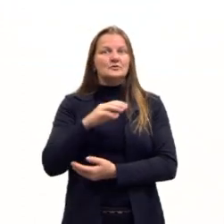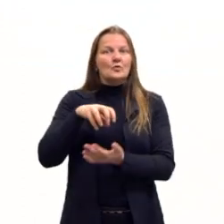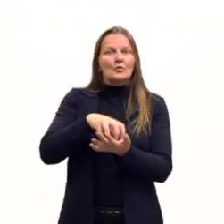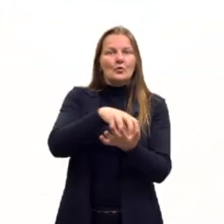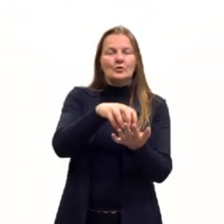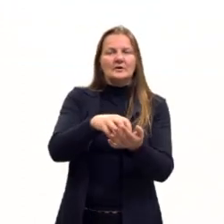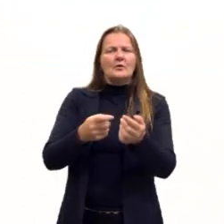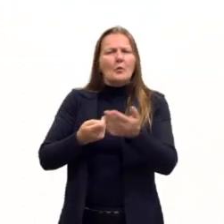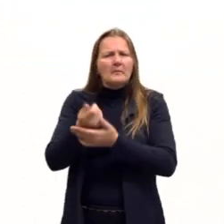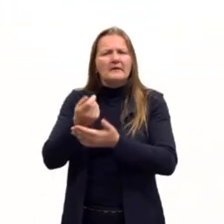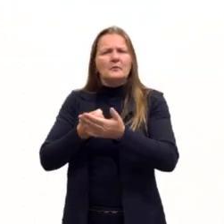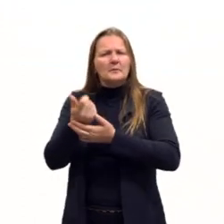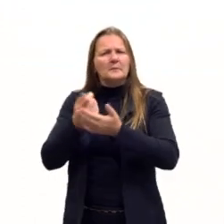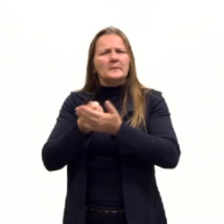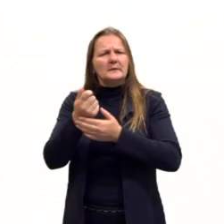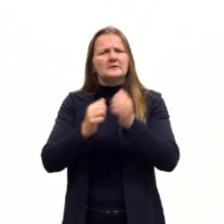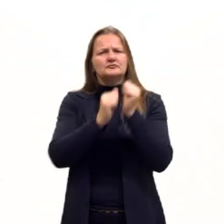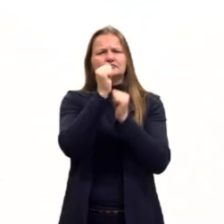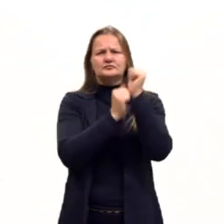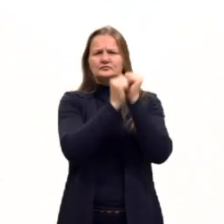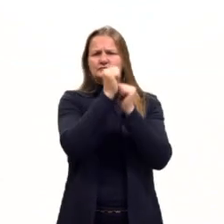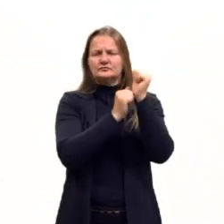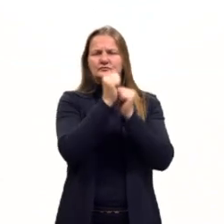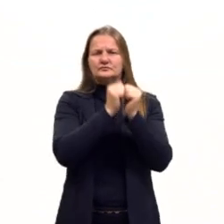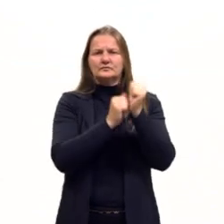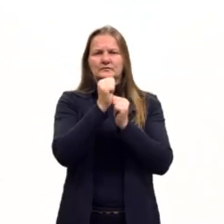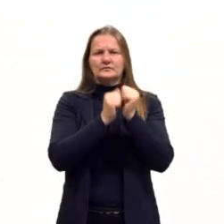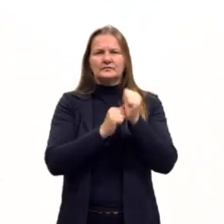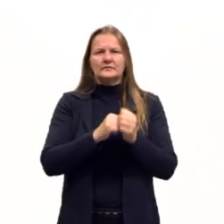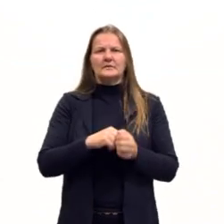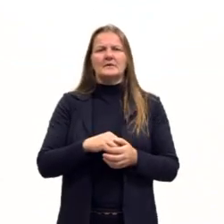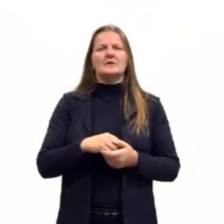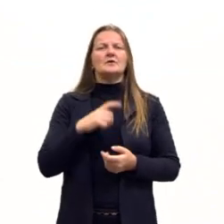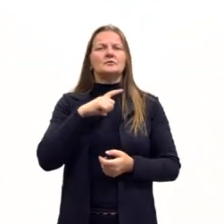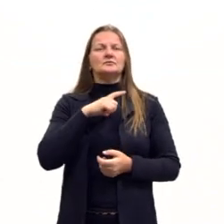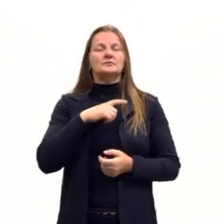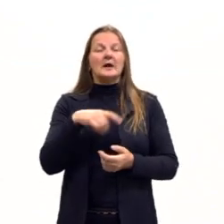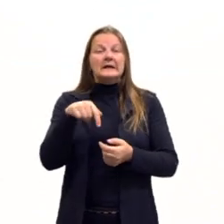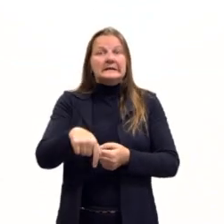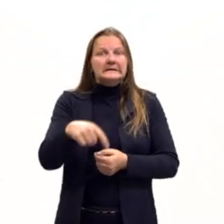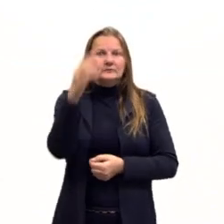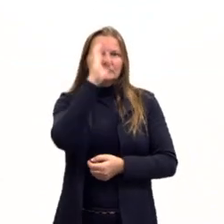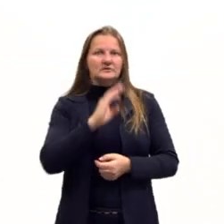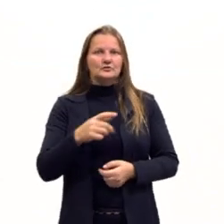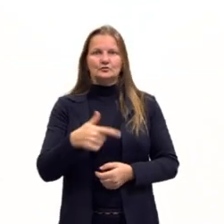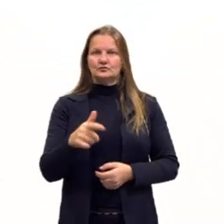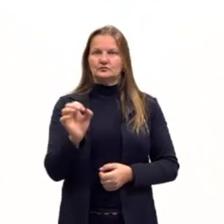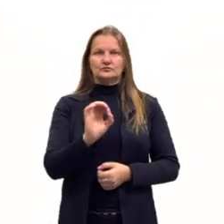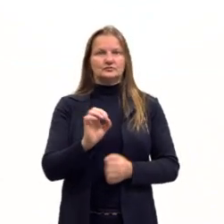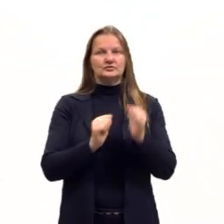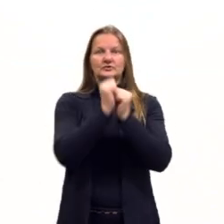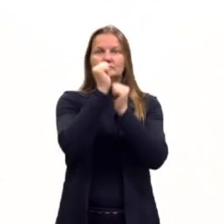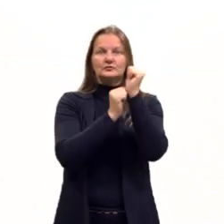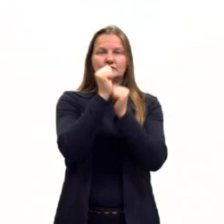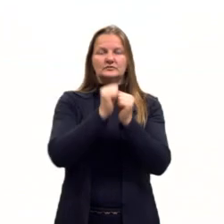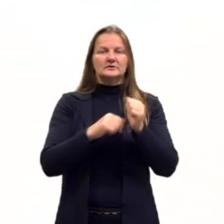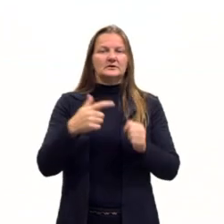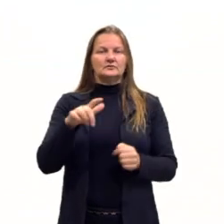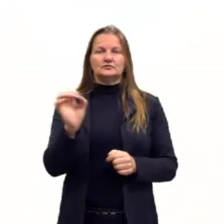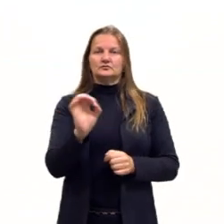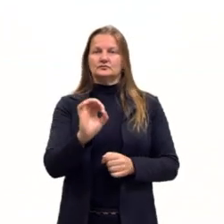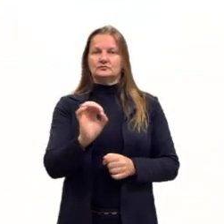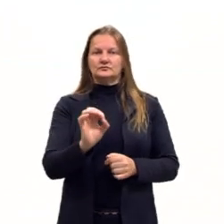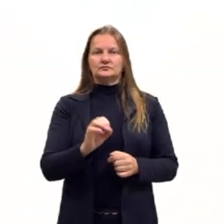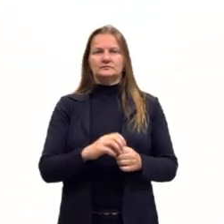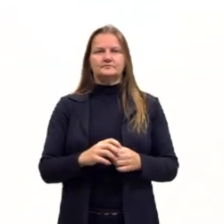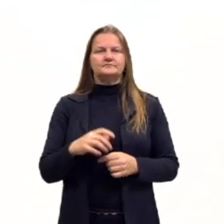industrializado, todos os insumos, né, da nossa metrópole. Então, não tinha, não existia, a indústria era proibido, não